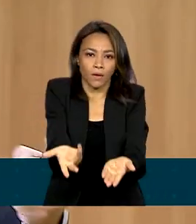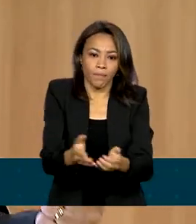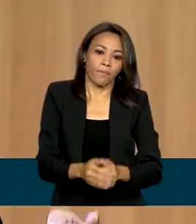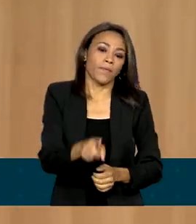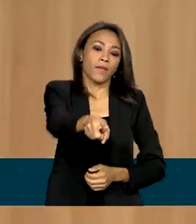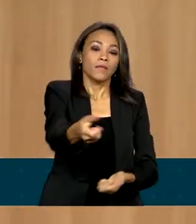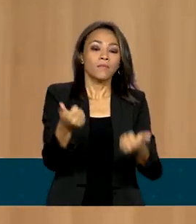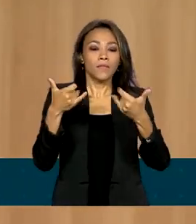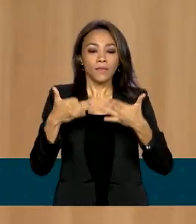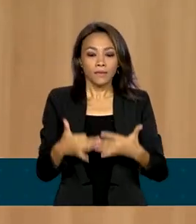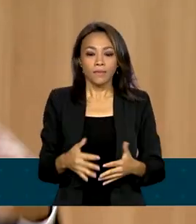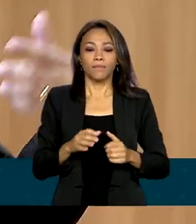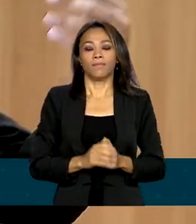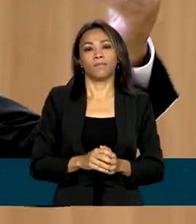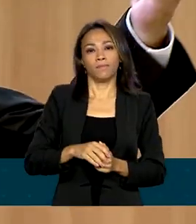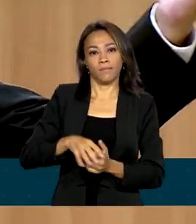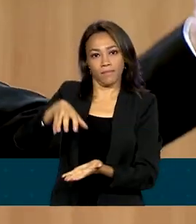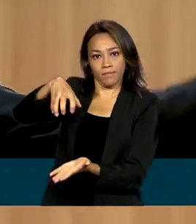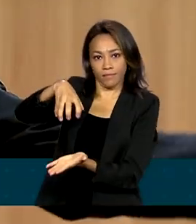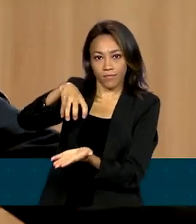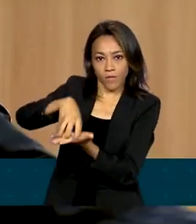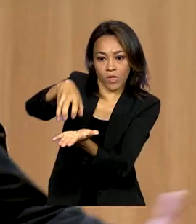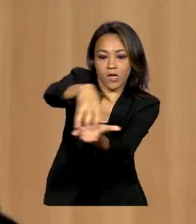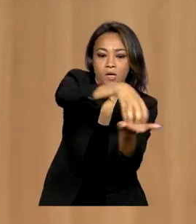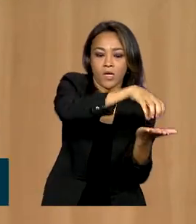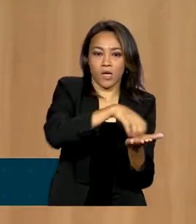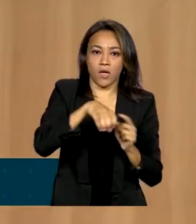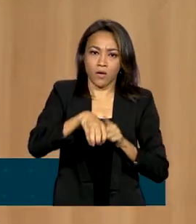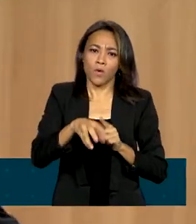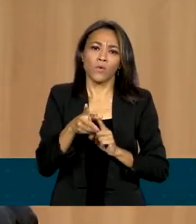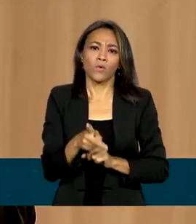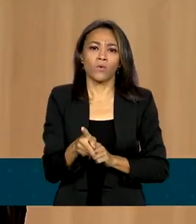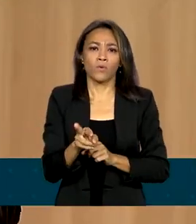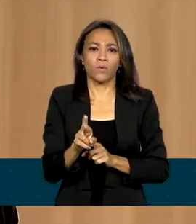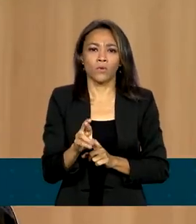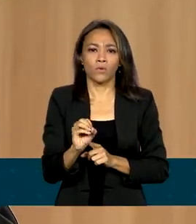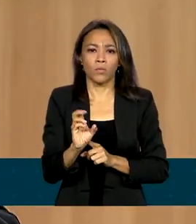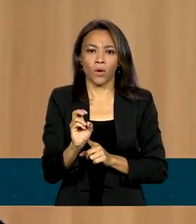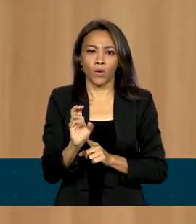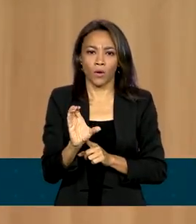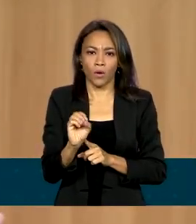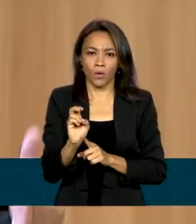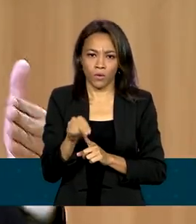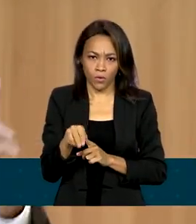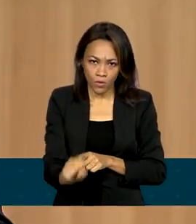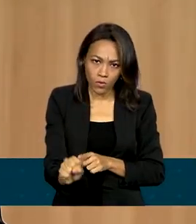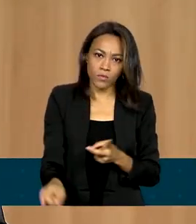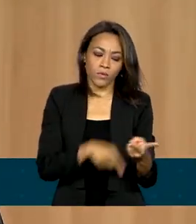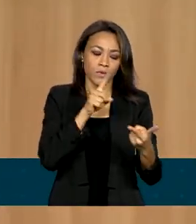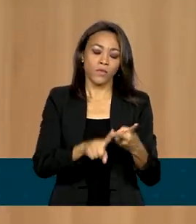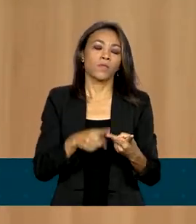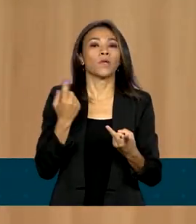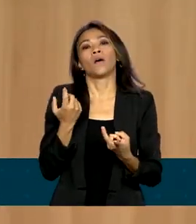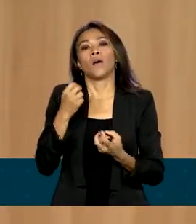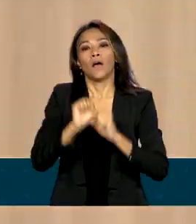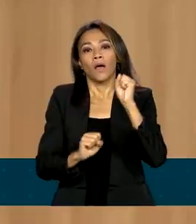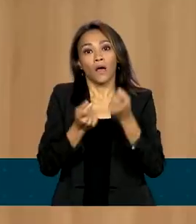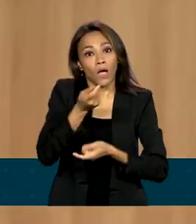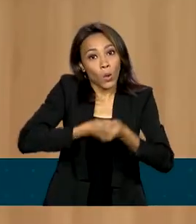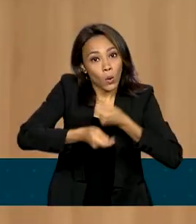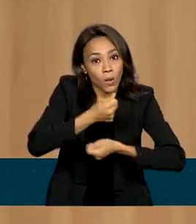com as entidades de consumidores, com os PROCONs, com o setor econômico, com os bancos,